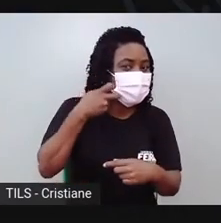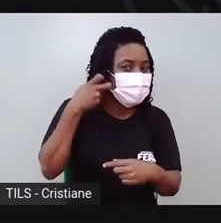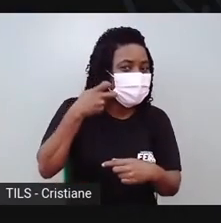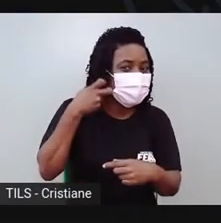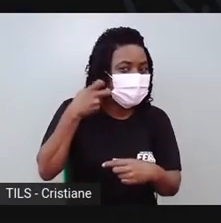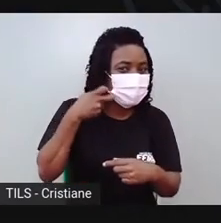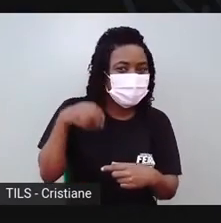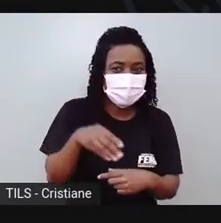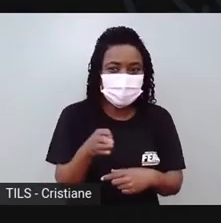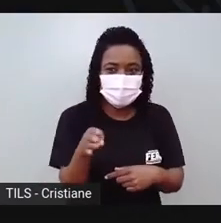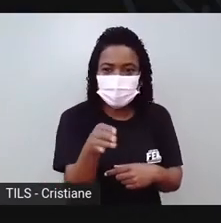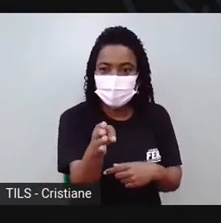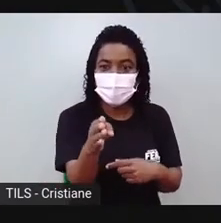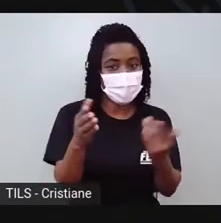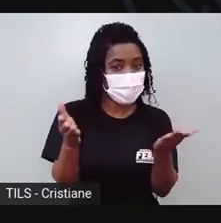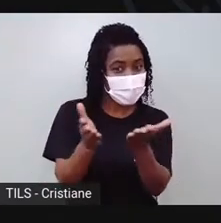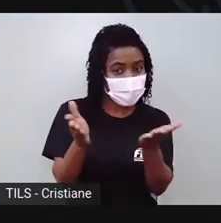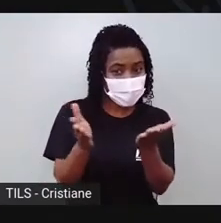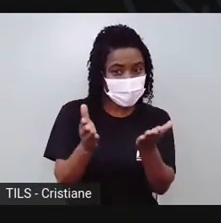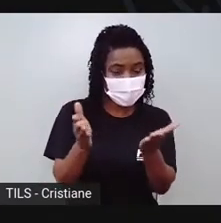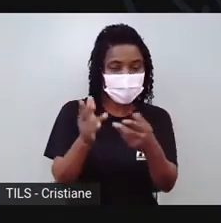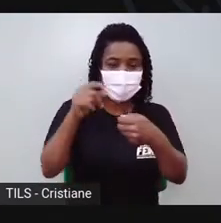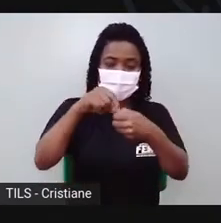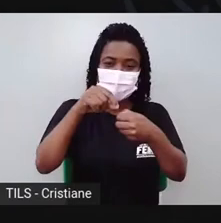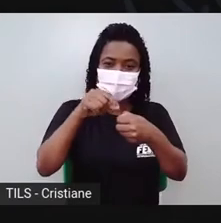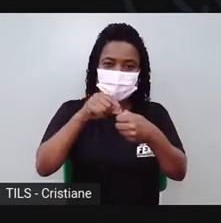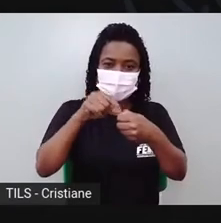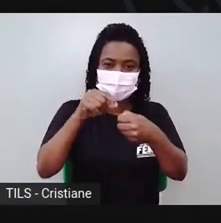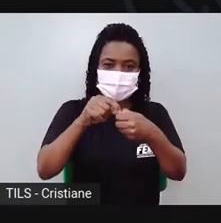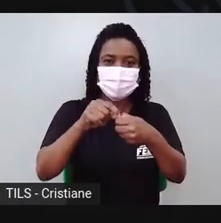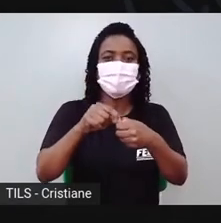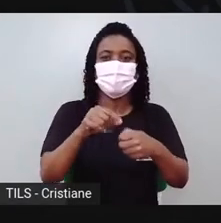Então, a gente vai fazer agora um porquinho